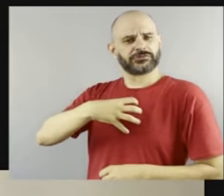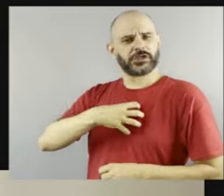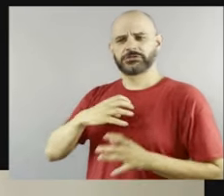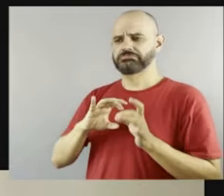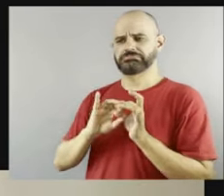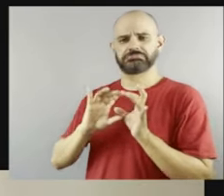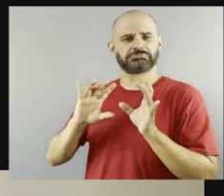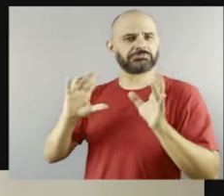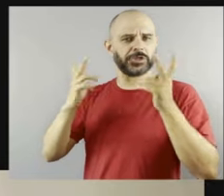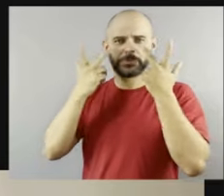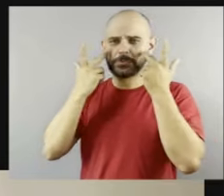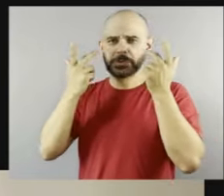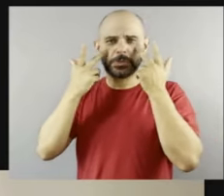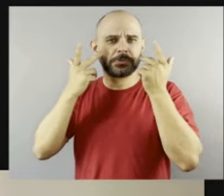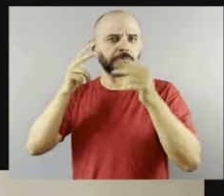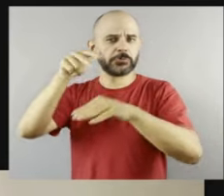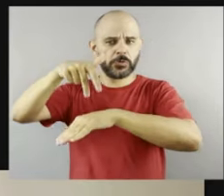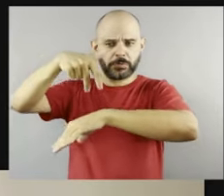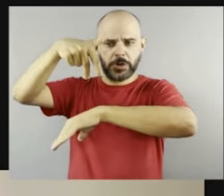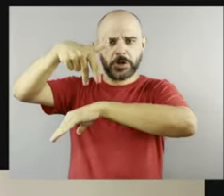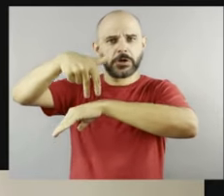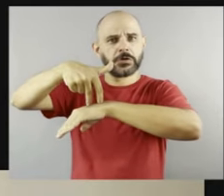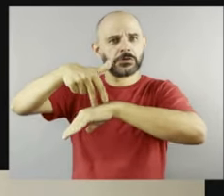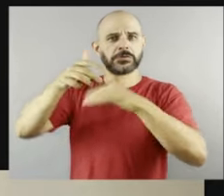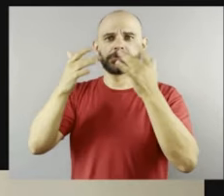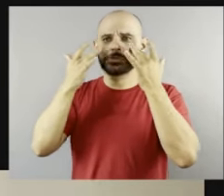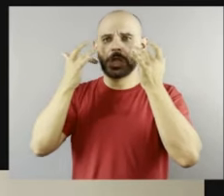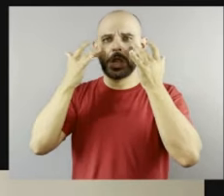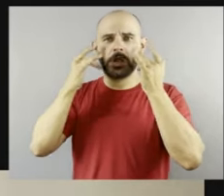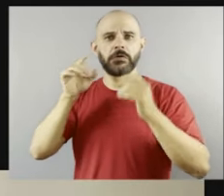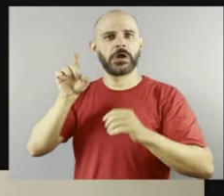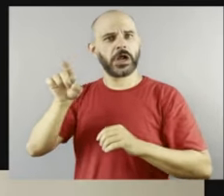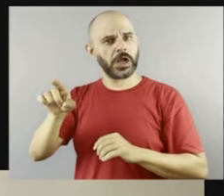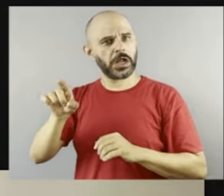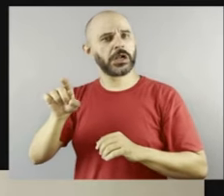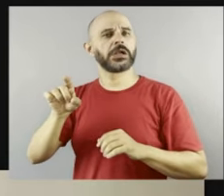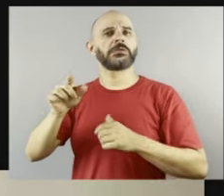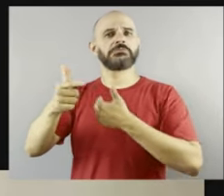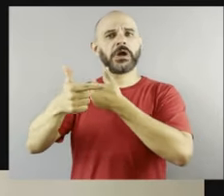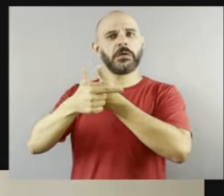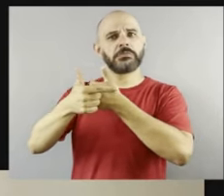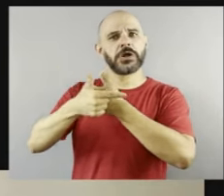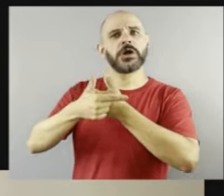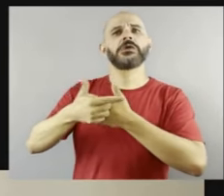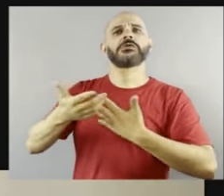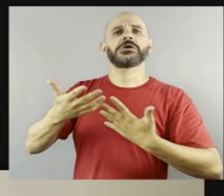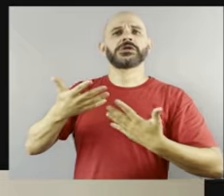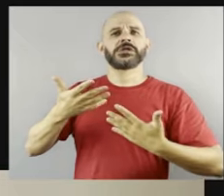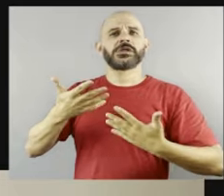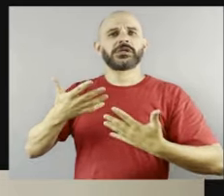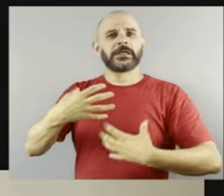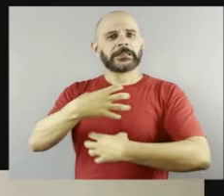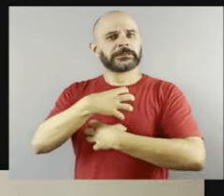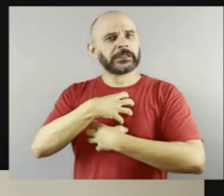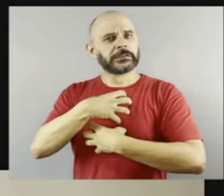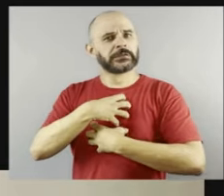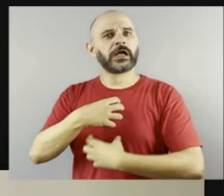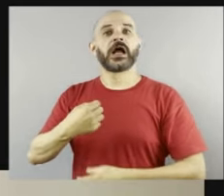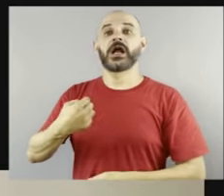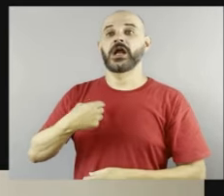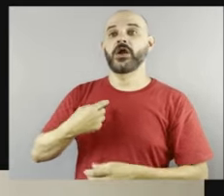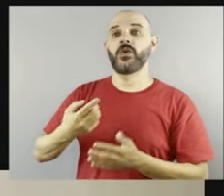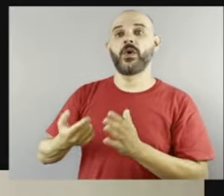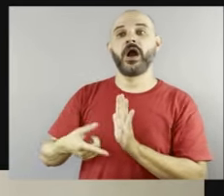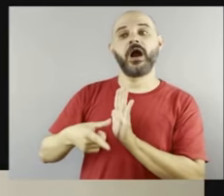interpretação, assim, muito sensível. E o curioso é que eu já conheci a Tati antes de conhecê-la no